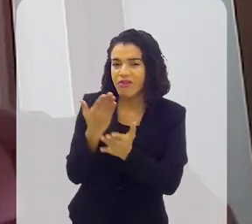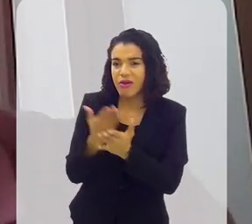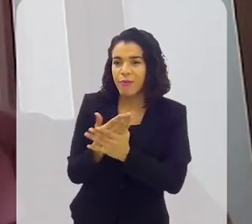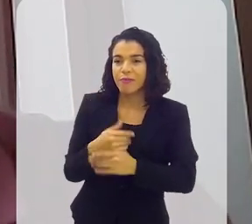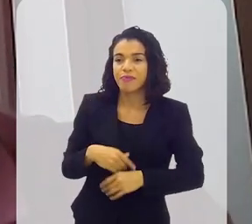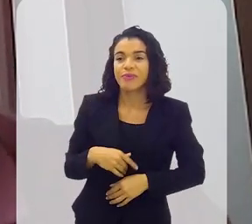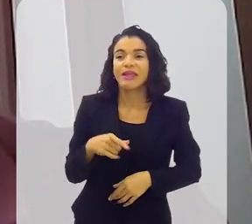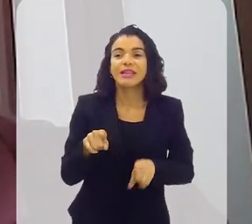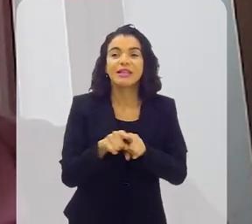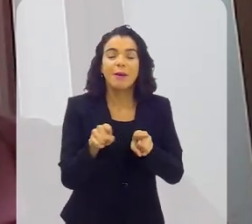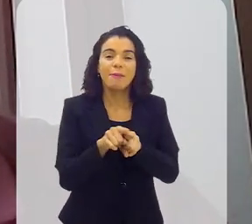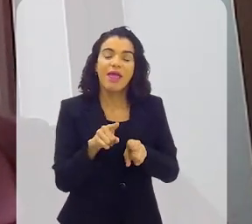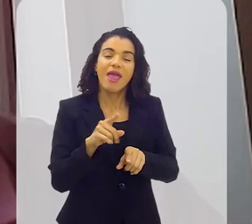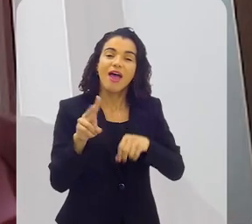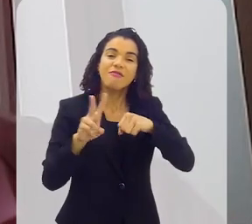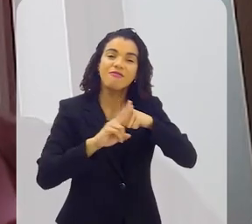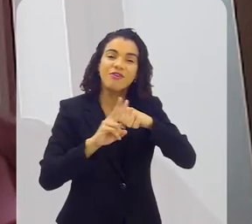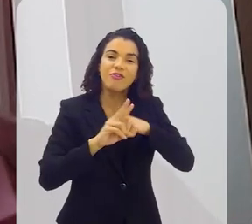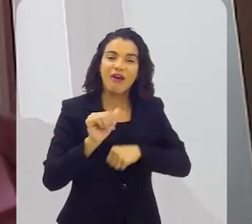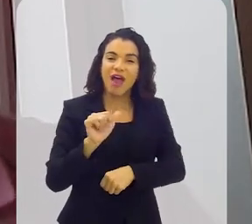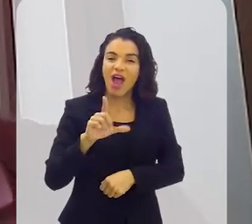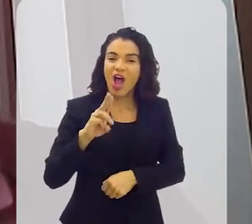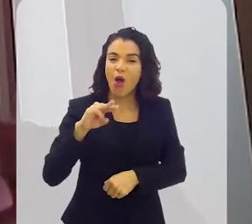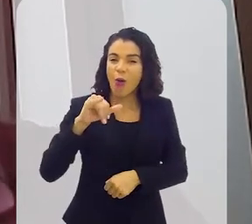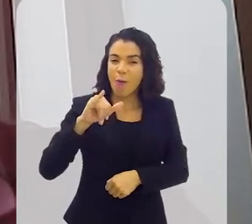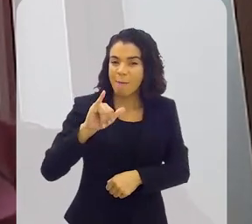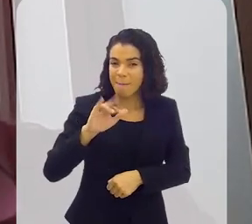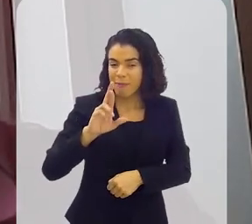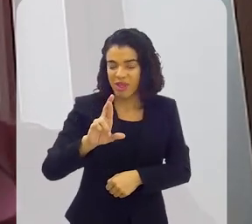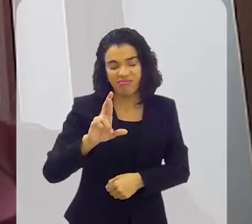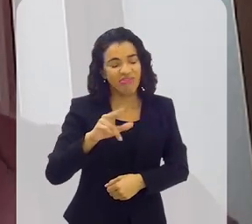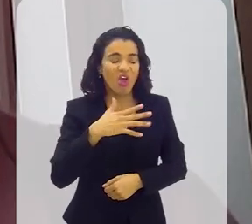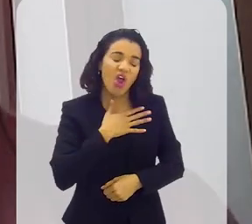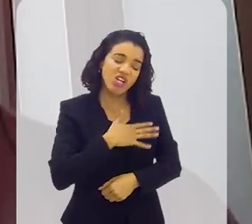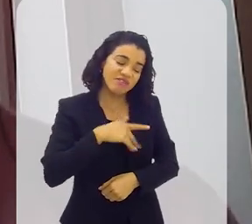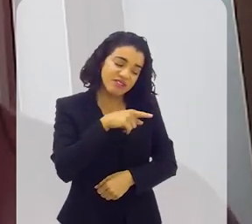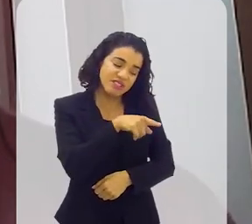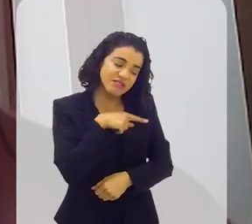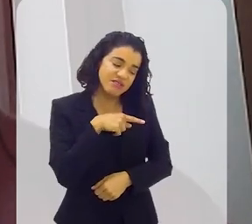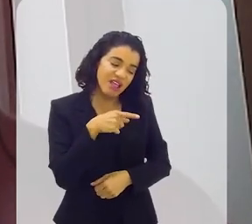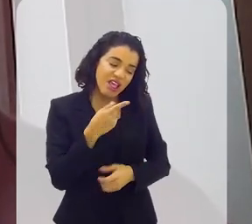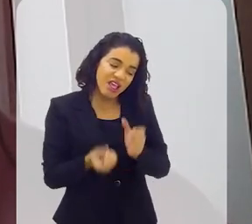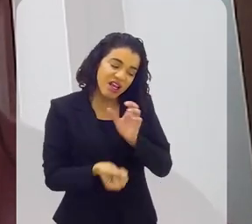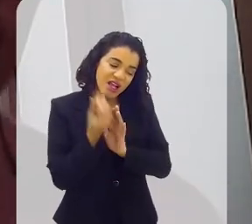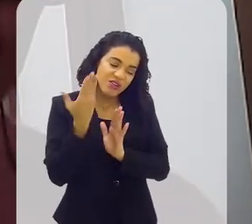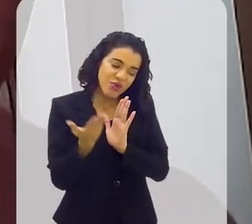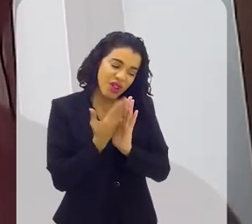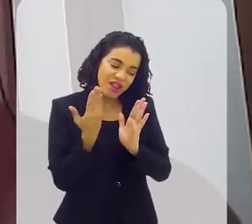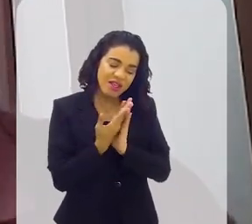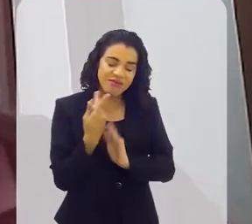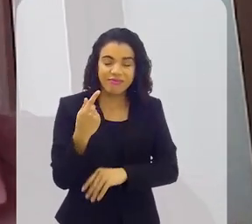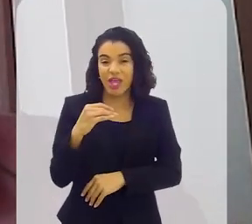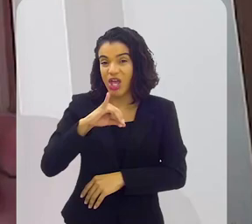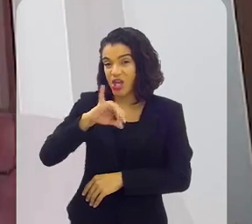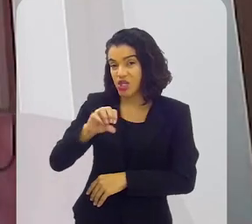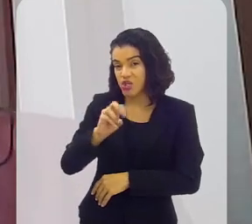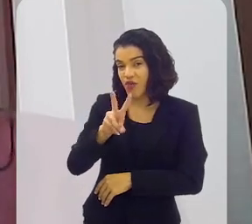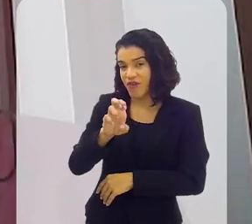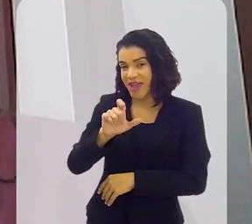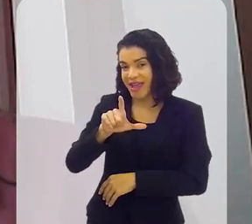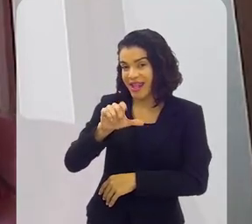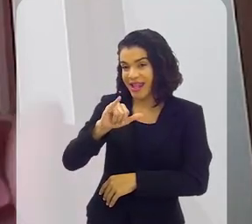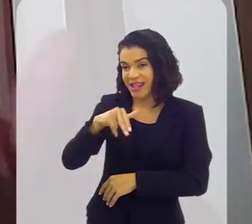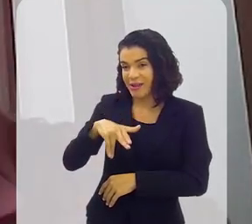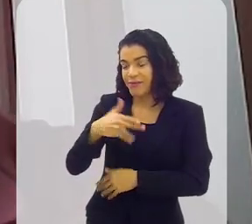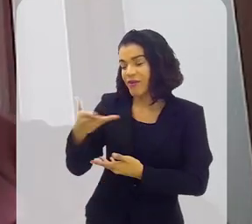Estou saindo da casa da viúva do Almir, da Regina. Aí ela fala, ah, o Almir ia gostar tanto que você fizesse o livro dele. Da Juvelina,